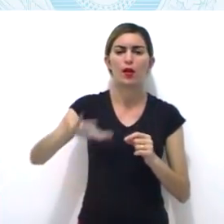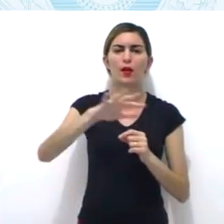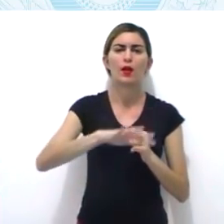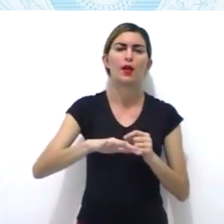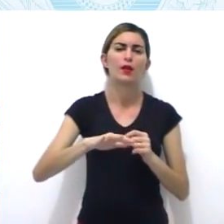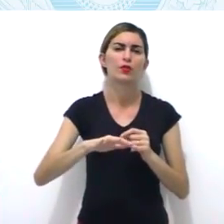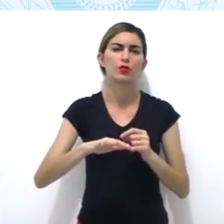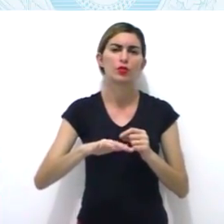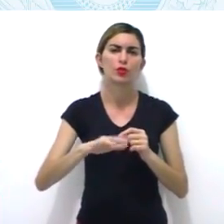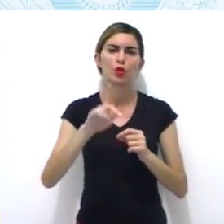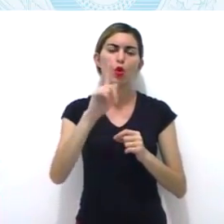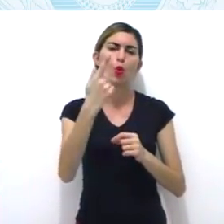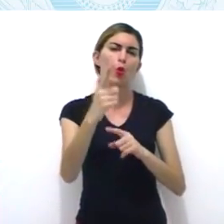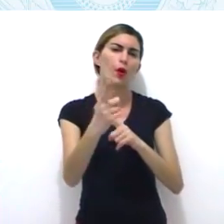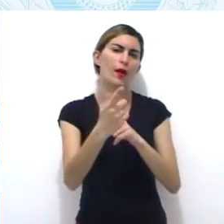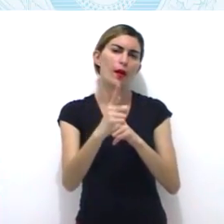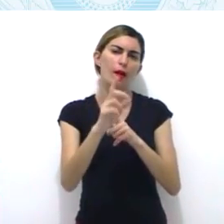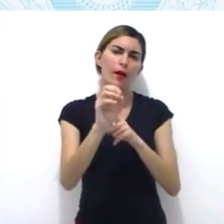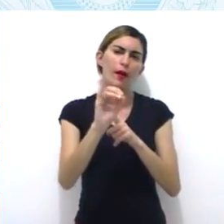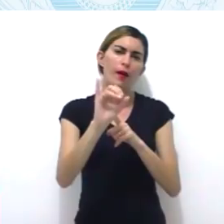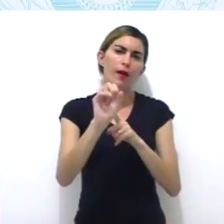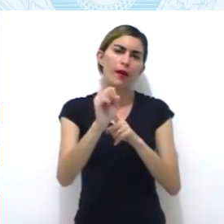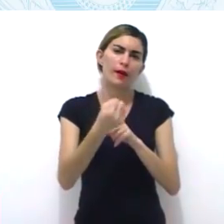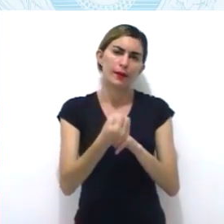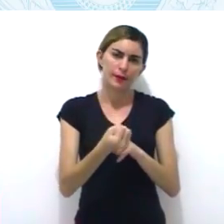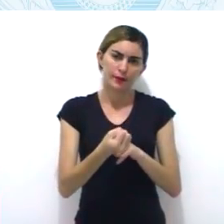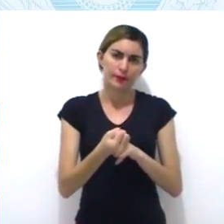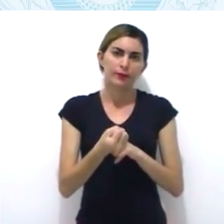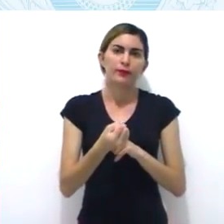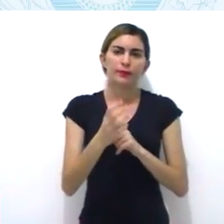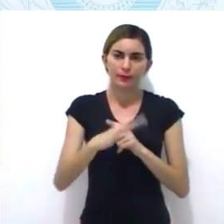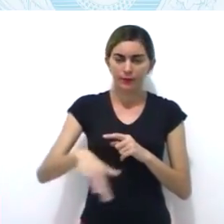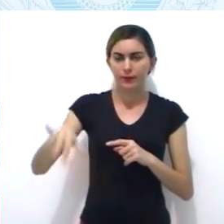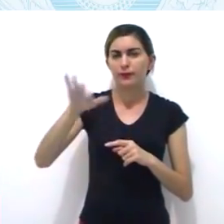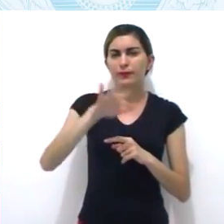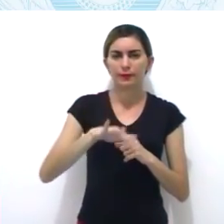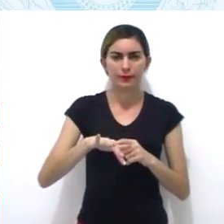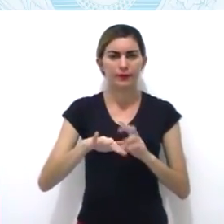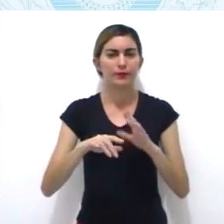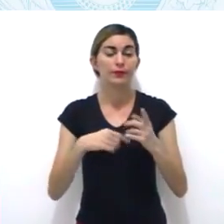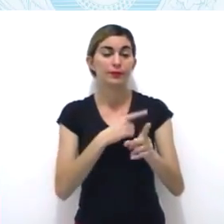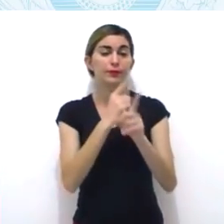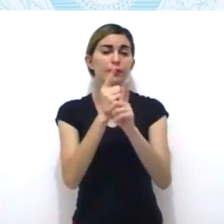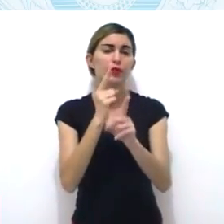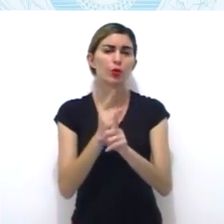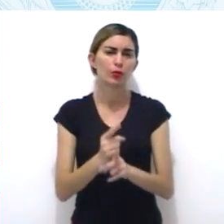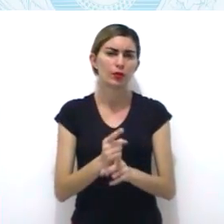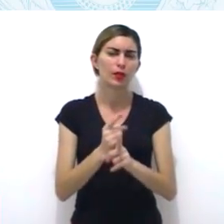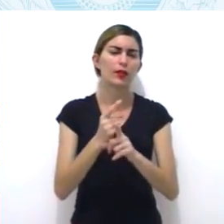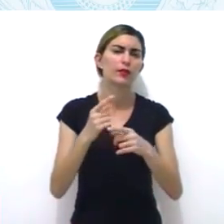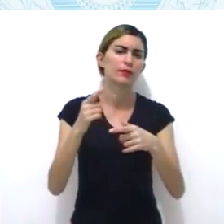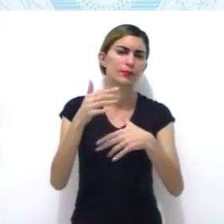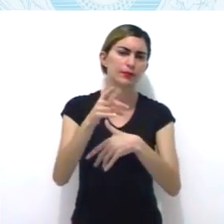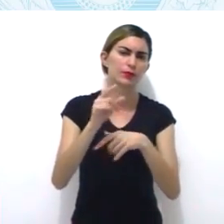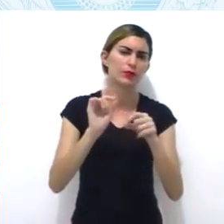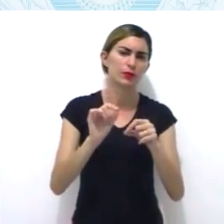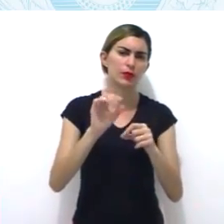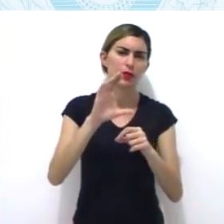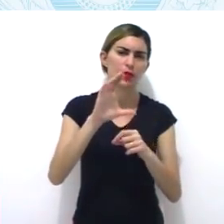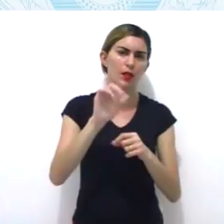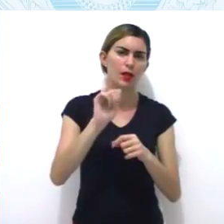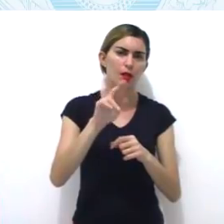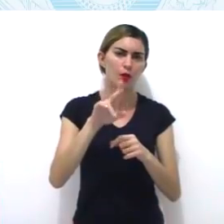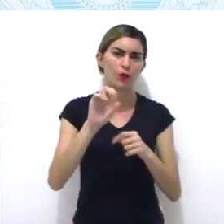novas minas para explorar. Aí surge uma guerra